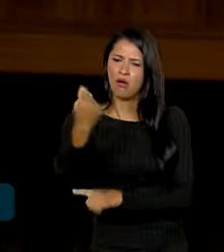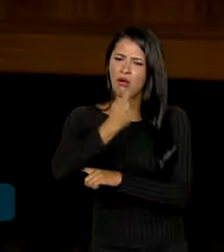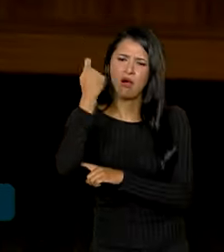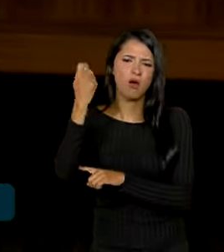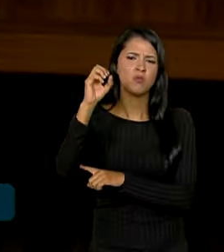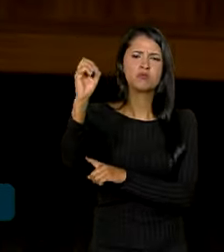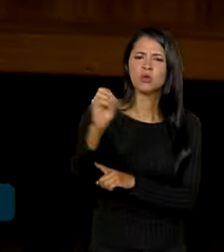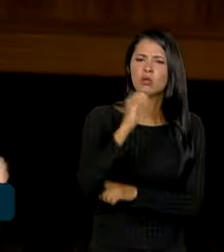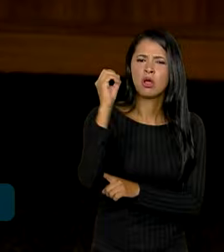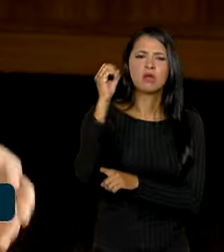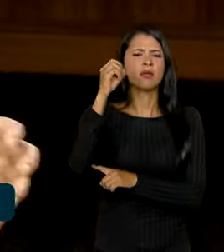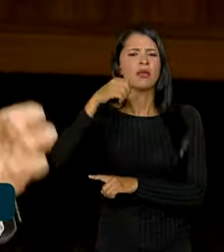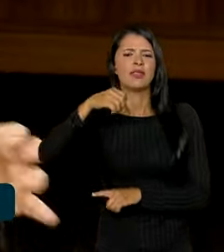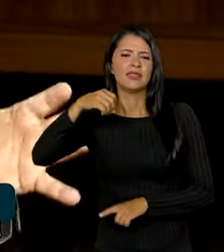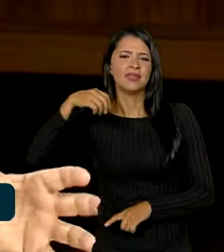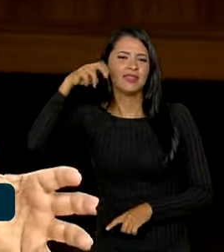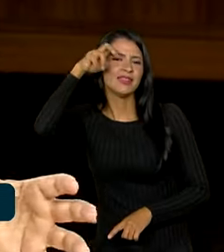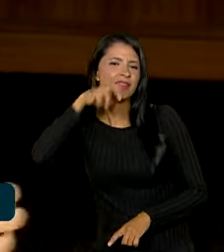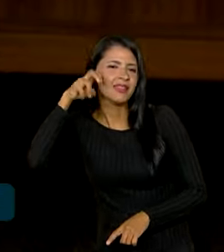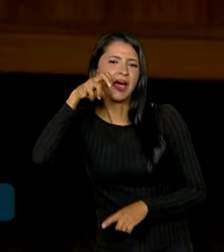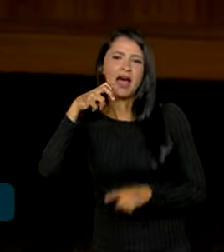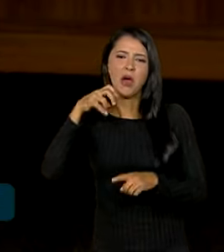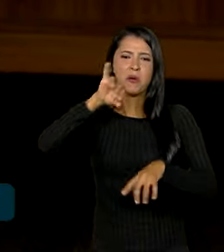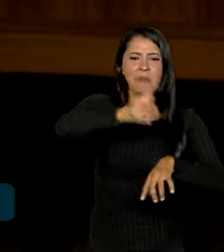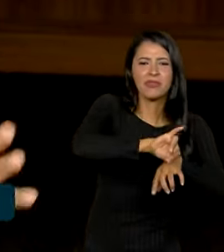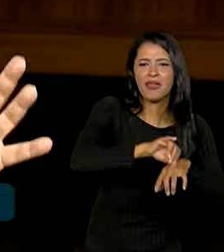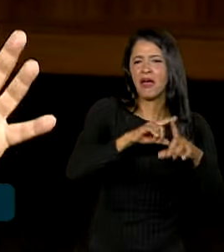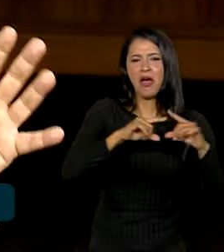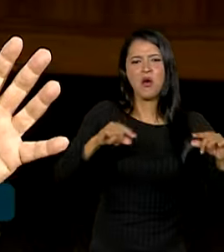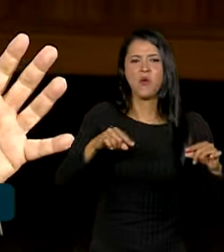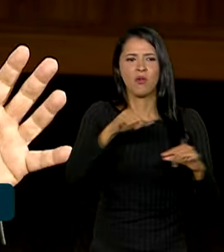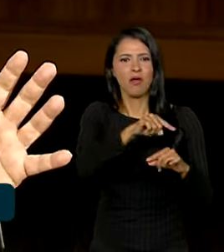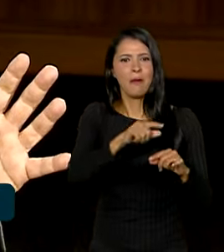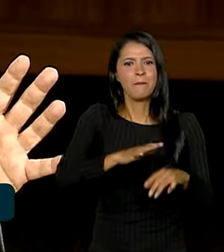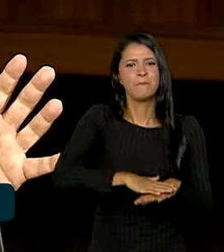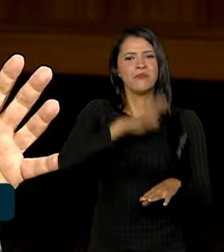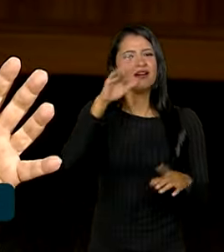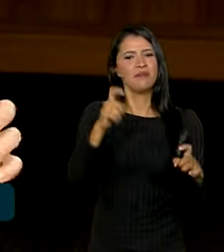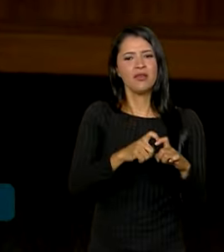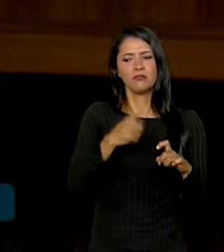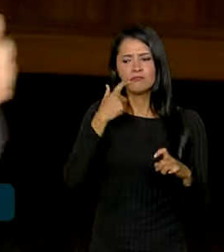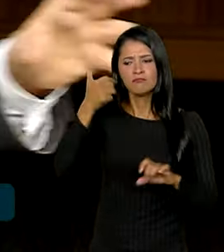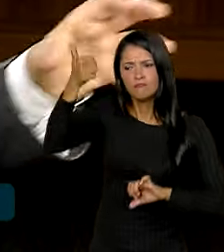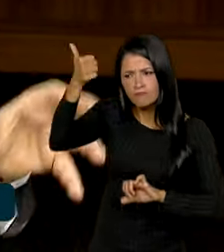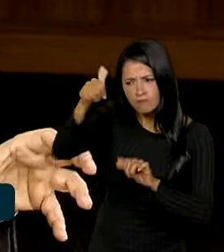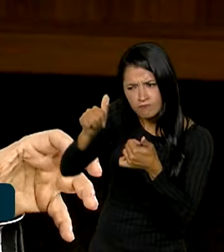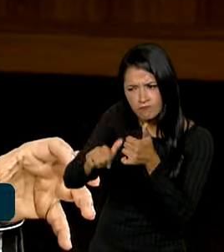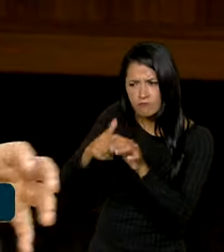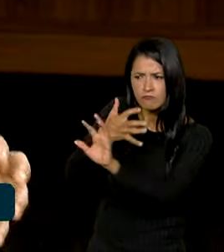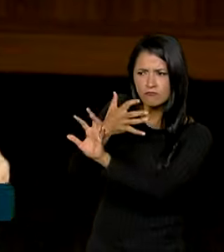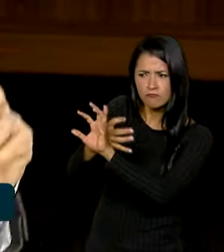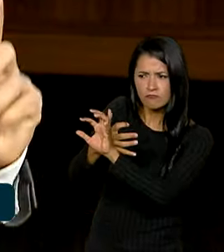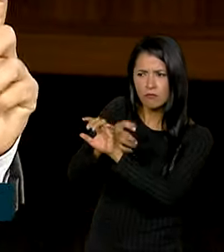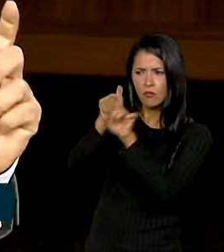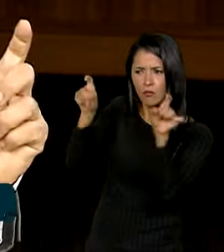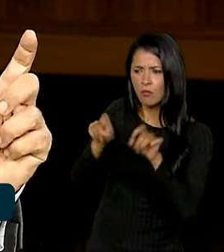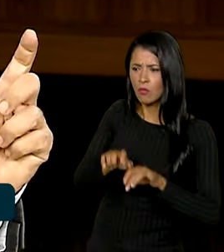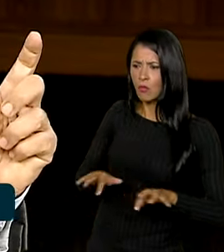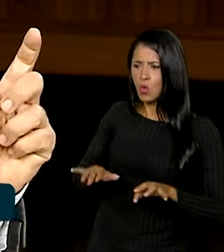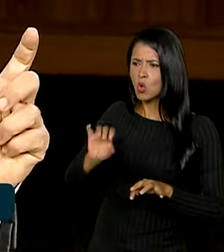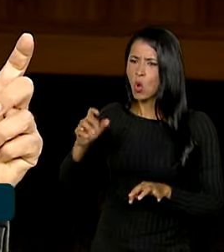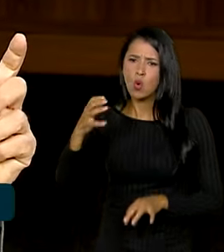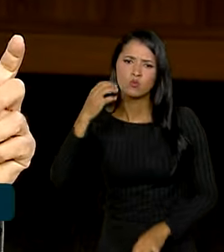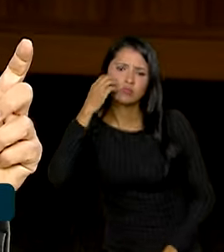Porto Alegre, em Natal, na capital, onde tem mais médicos, e ele examina aquele paciente por computador ou pelo